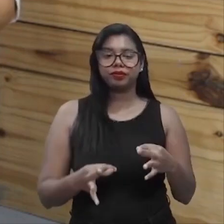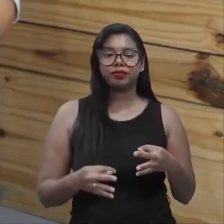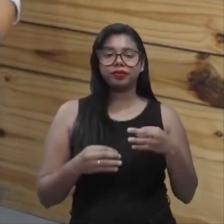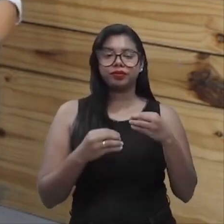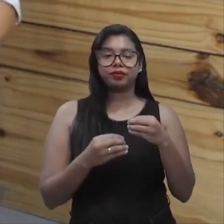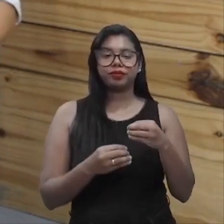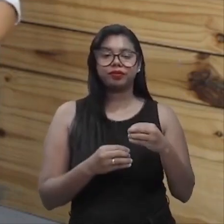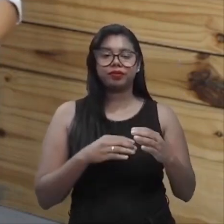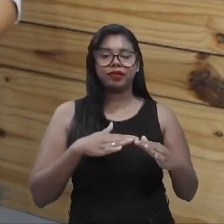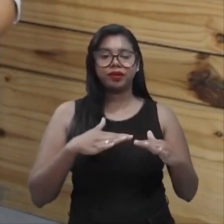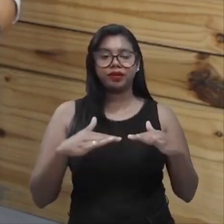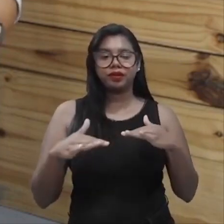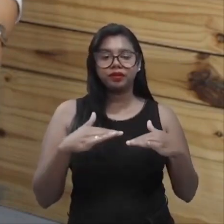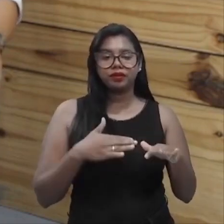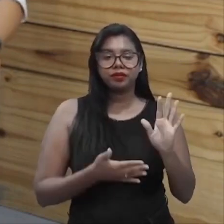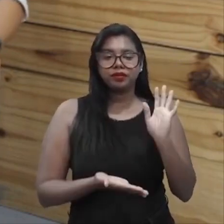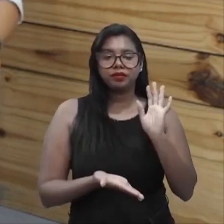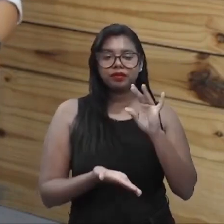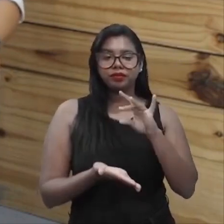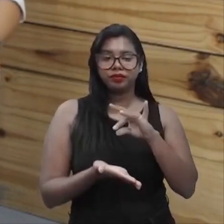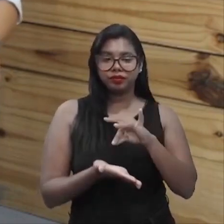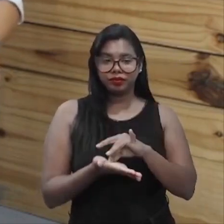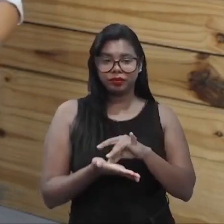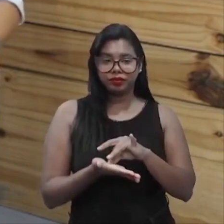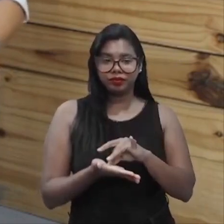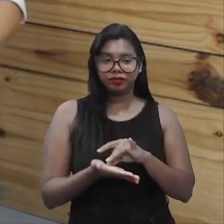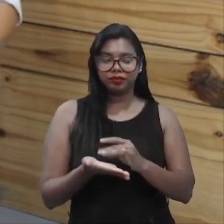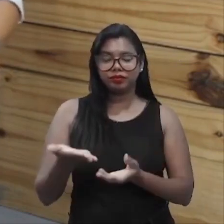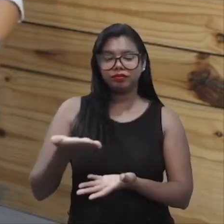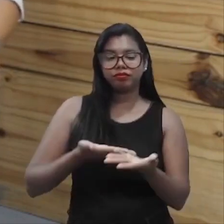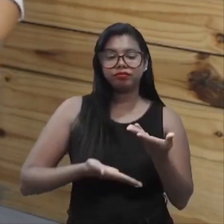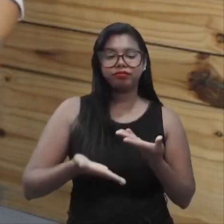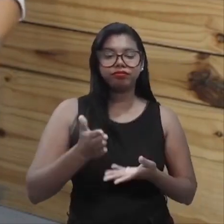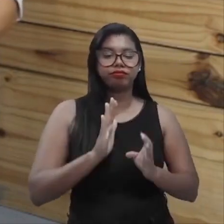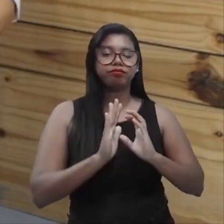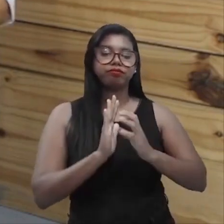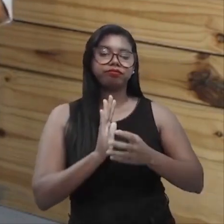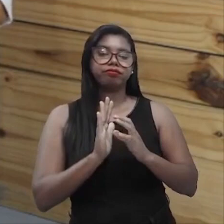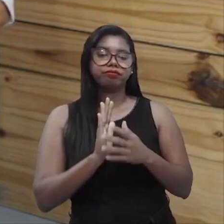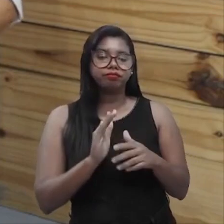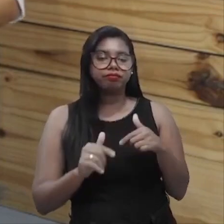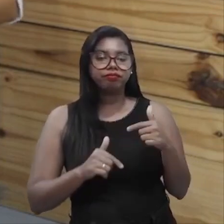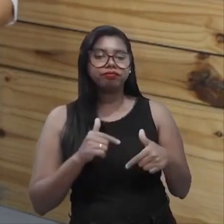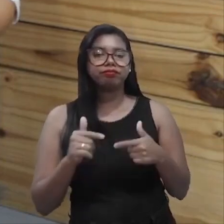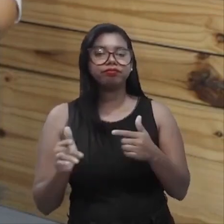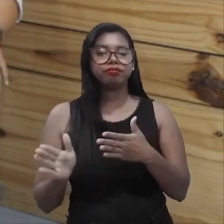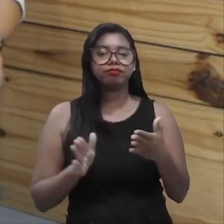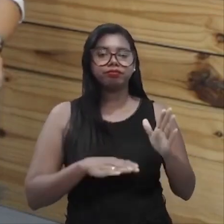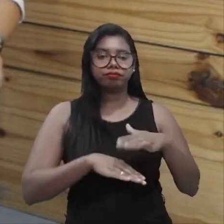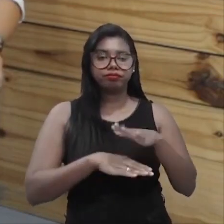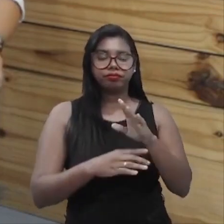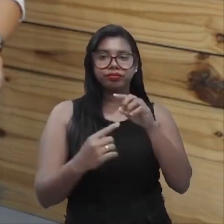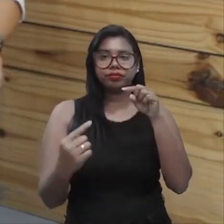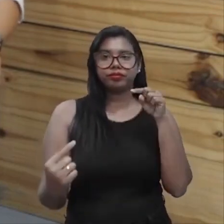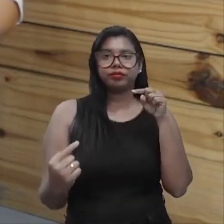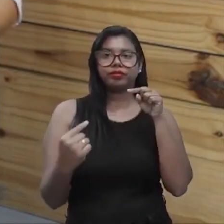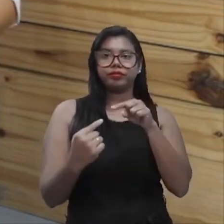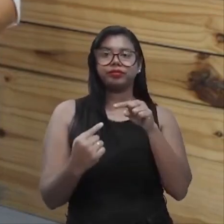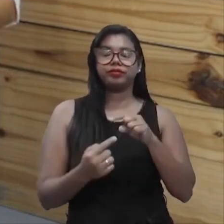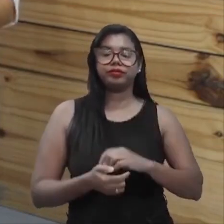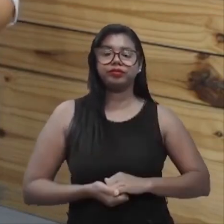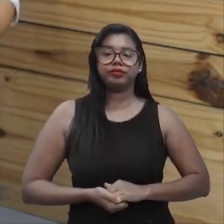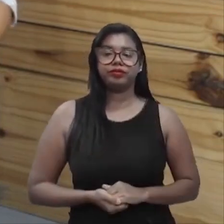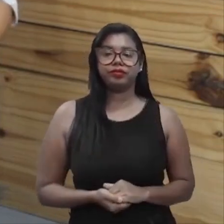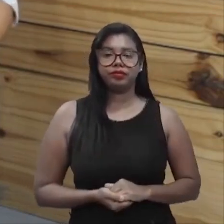na mobilização e sensibilização dos colaboradores. Isso aí seria a parte mais subjetiva, ou seja,